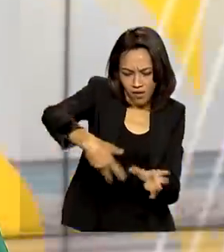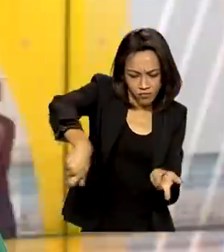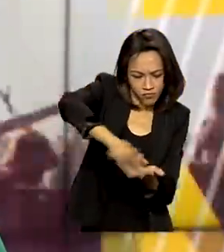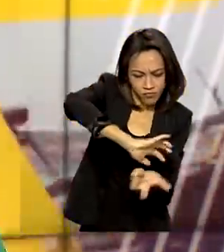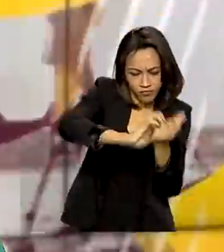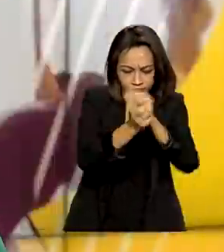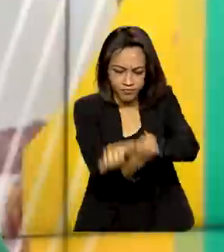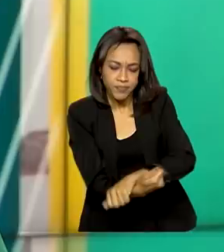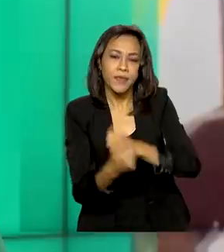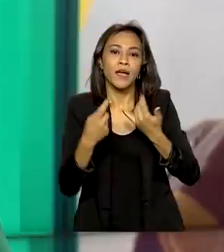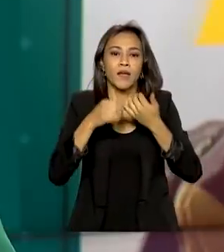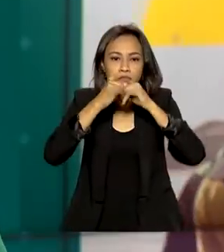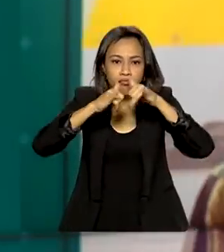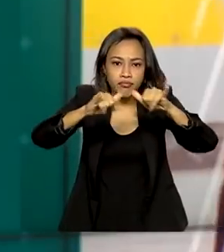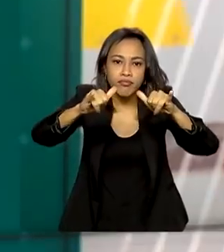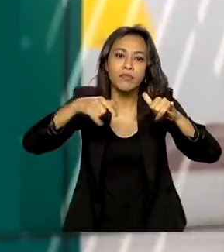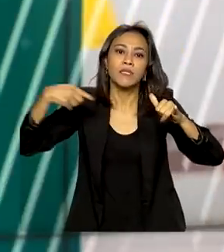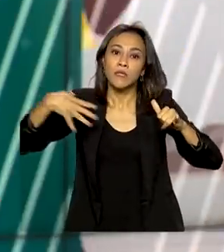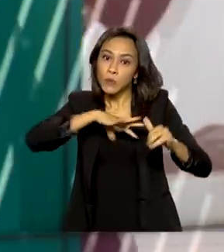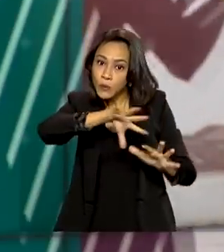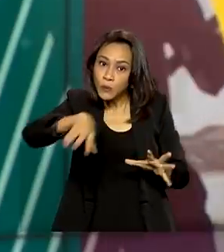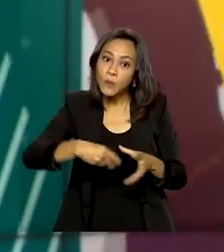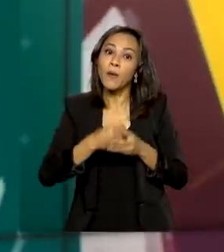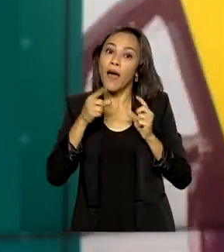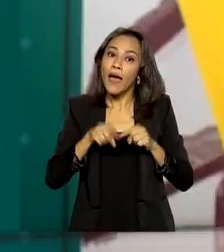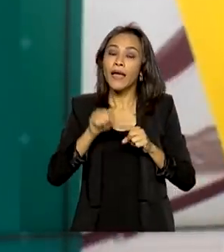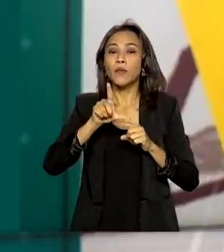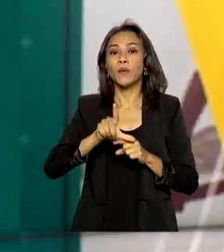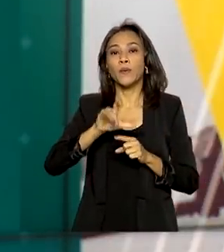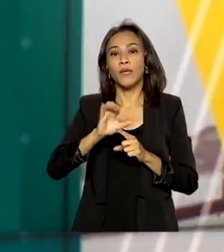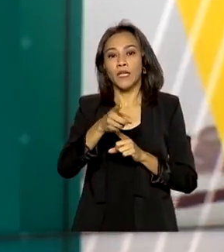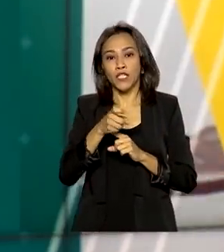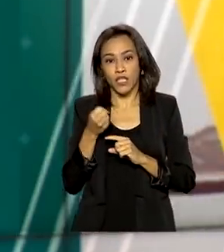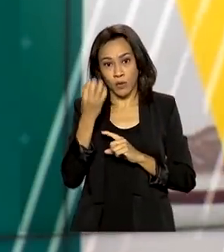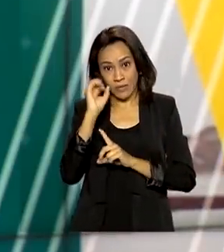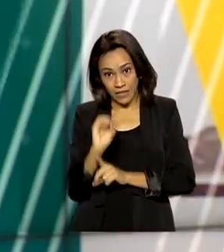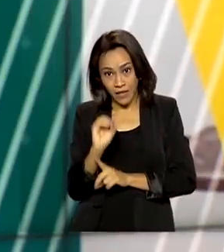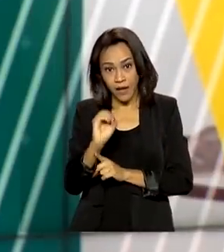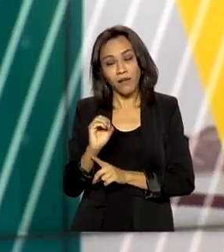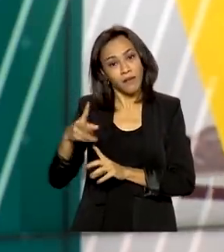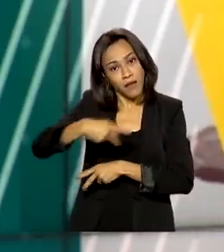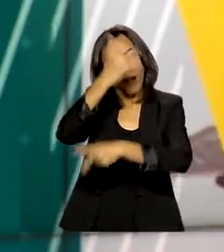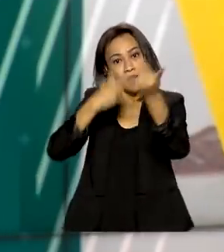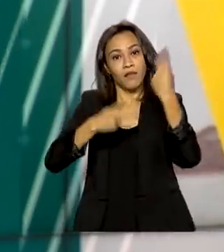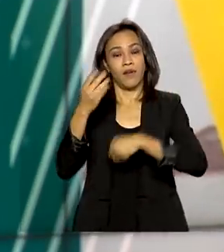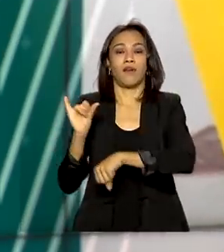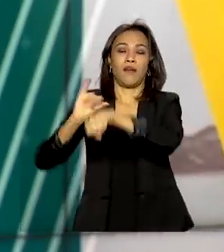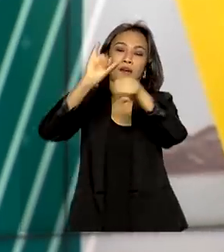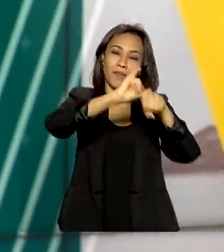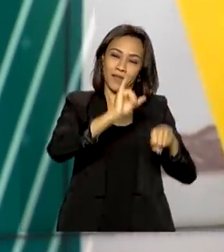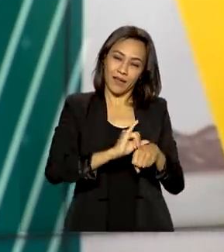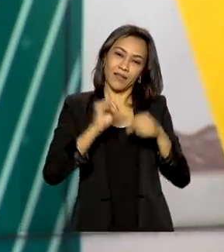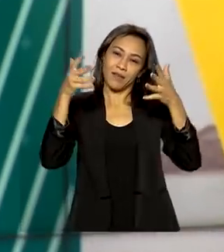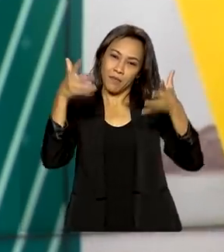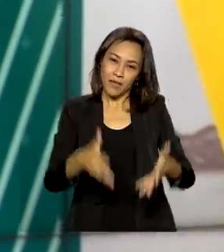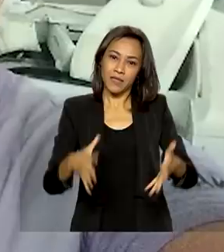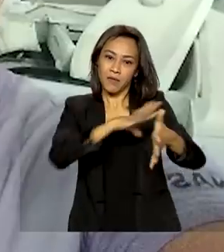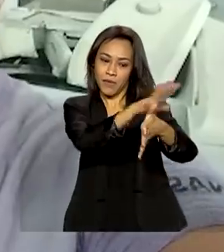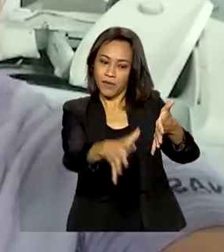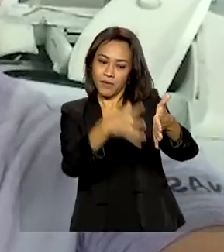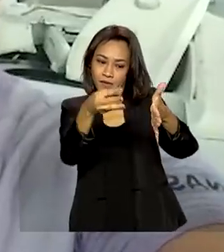eletroeletrônicos, faz parte do programa Lixão Zero e está sendo levada a capitais que fazem parte da Amazônia Legal.